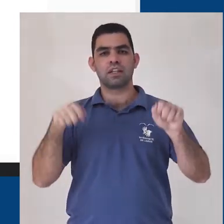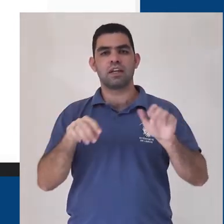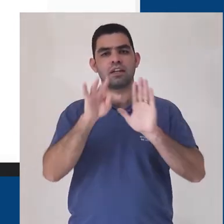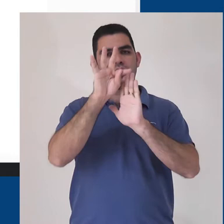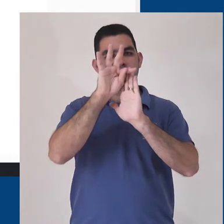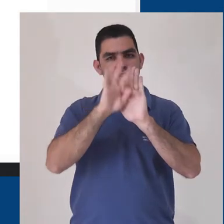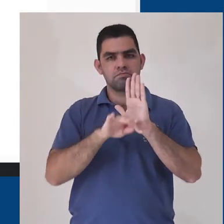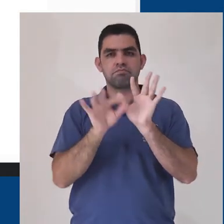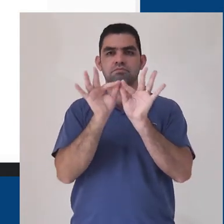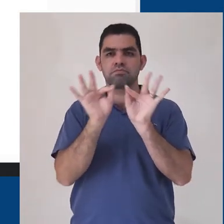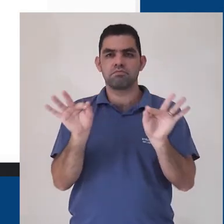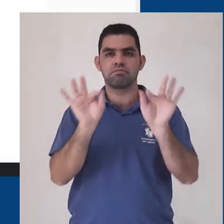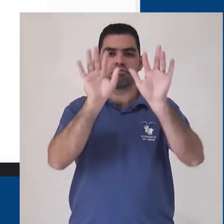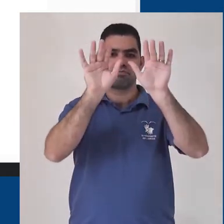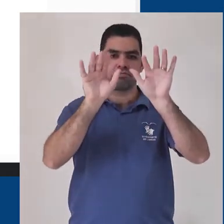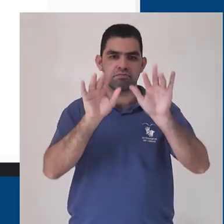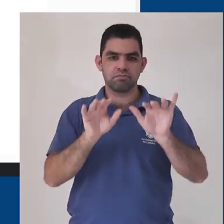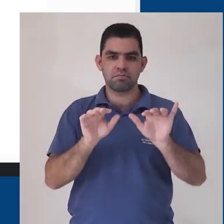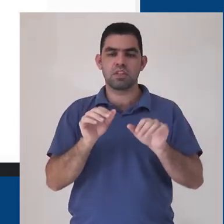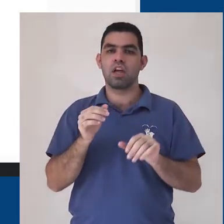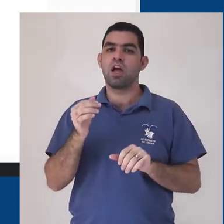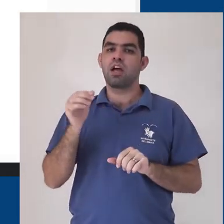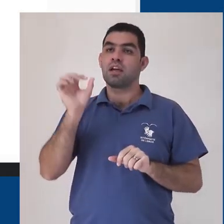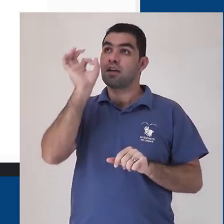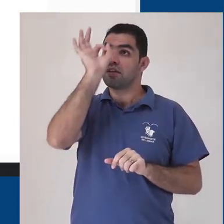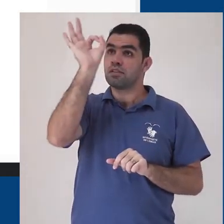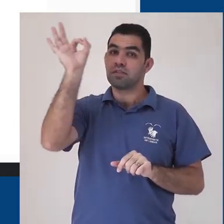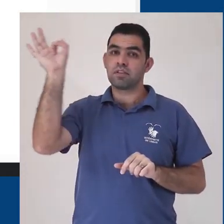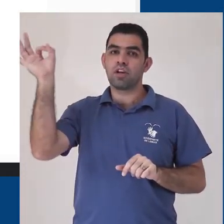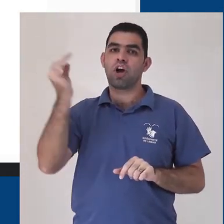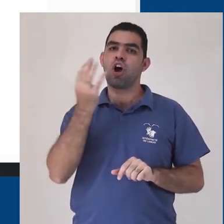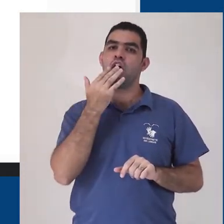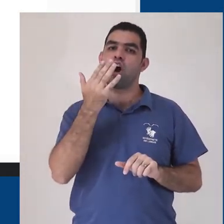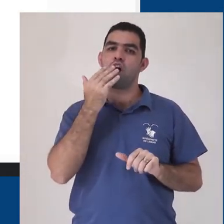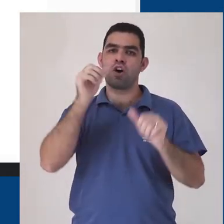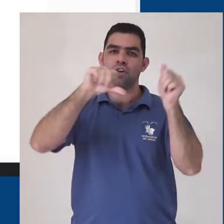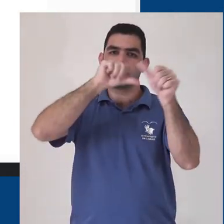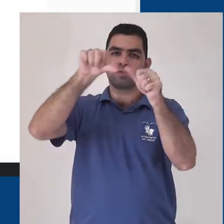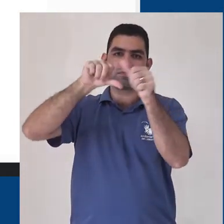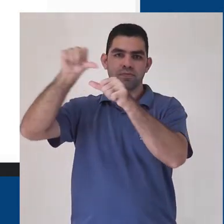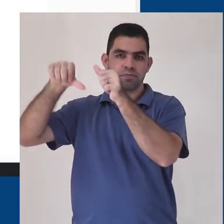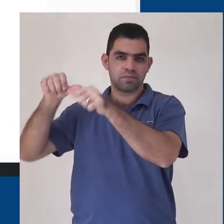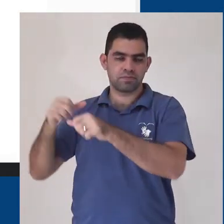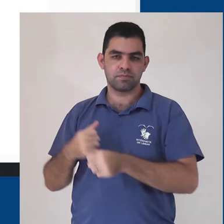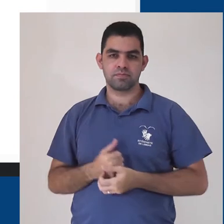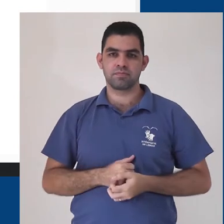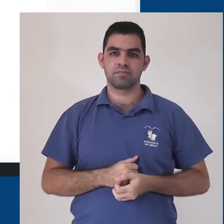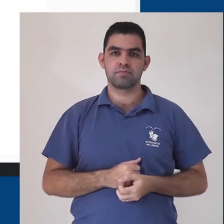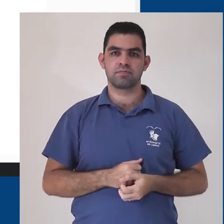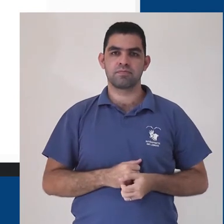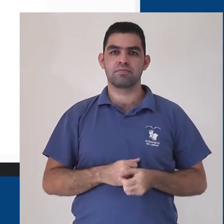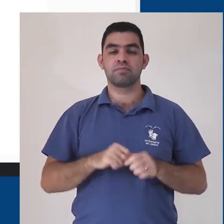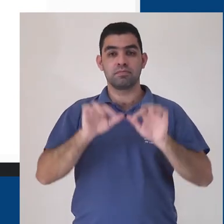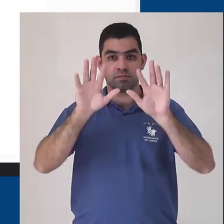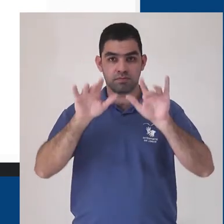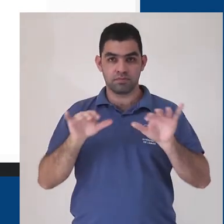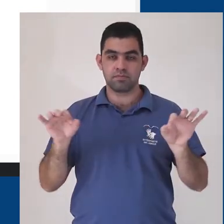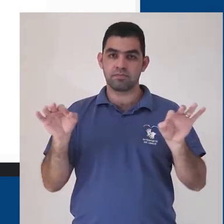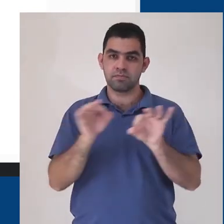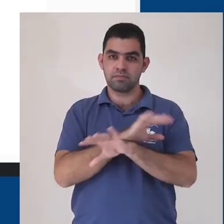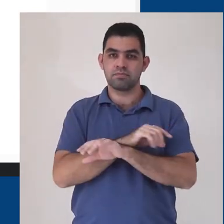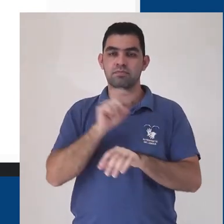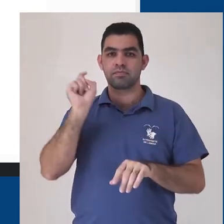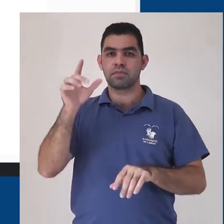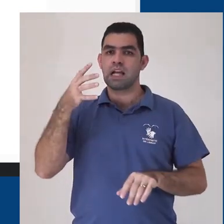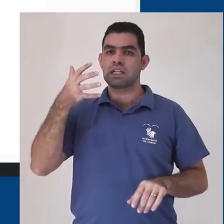poderá escrever pequenos textos, e as bolinhas te permitem escolher as cores de fundo. Quando você terminar de editar, clique em salvar